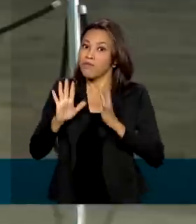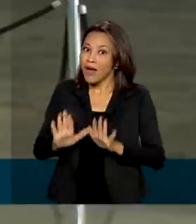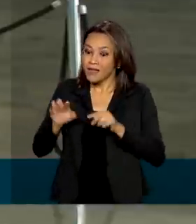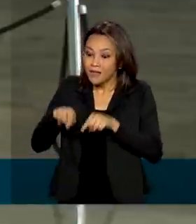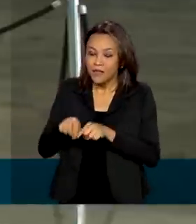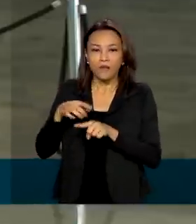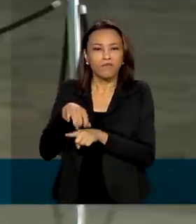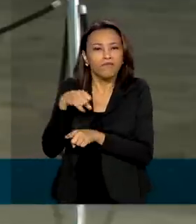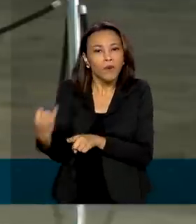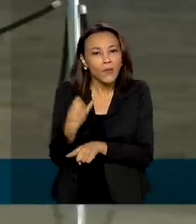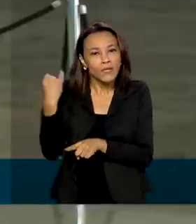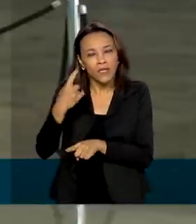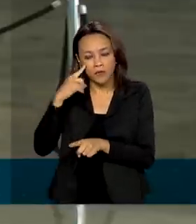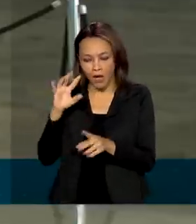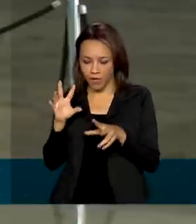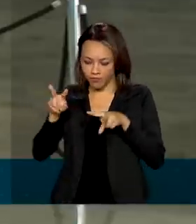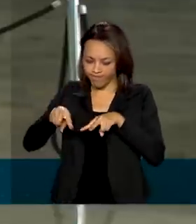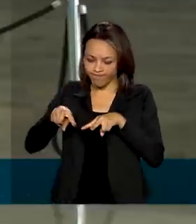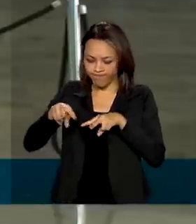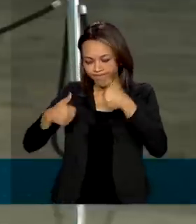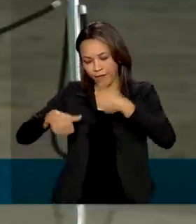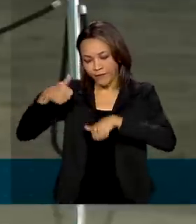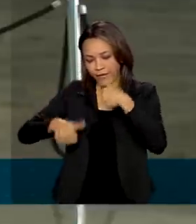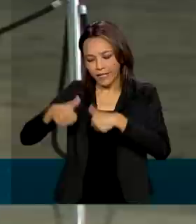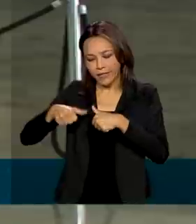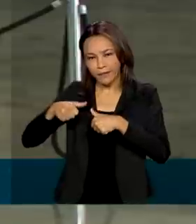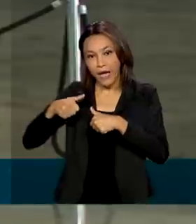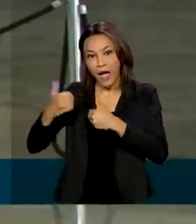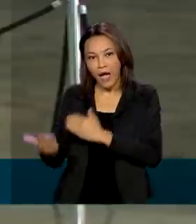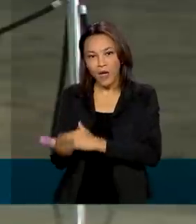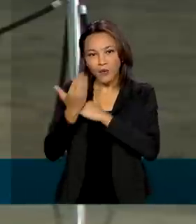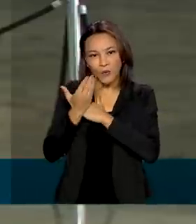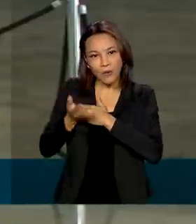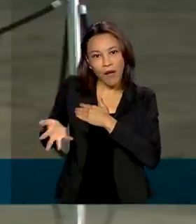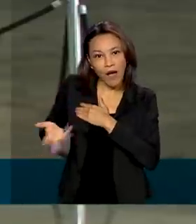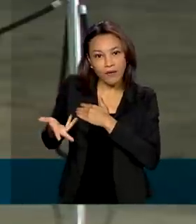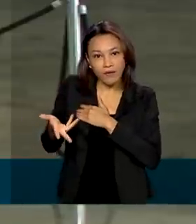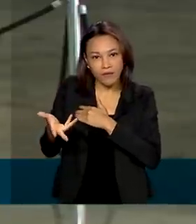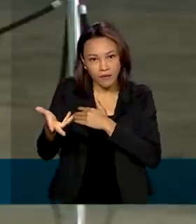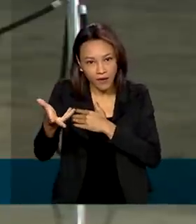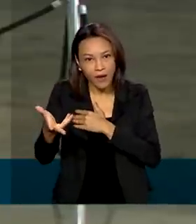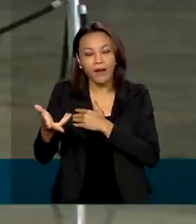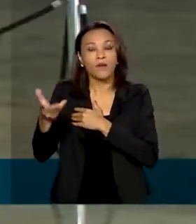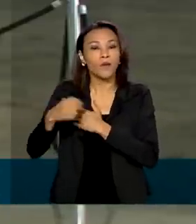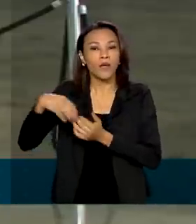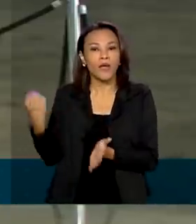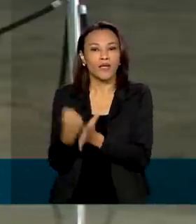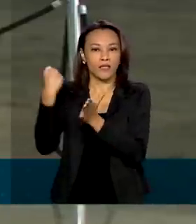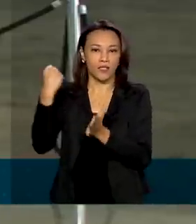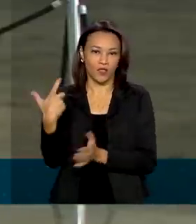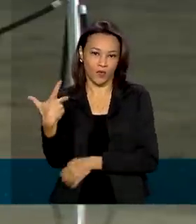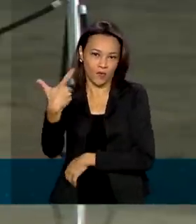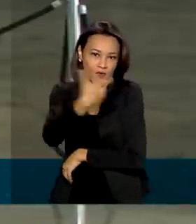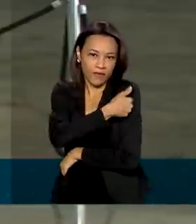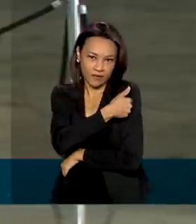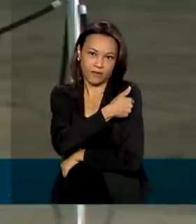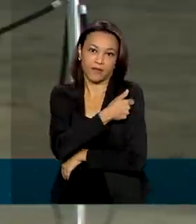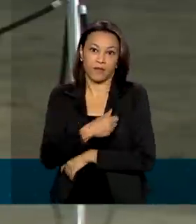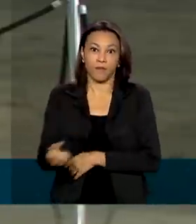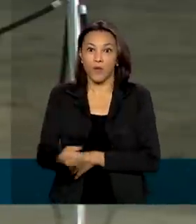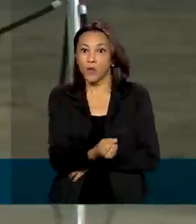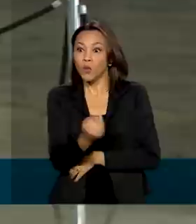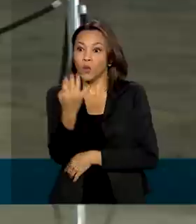fundamentais nesse processo de submissão, porque ajudam a dar agilidade no processo de registro da vacina. Todos os quatro